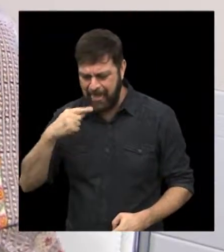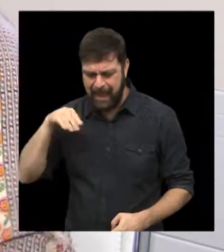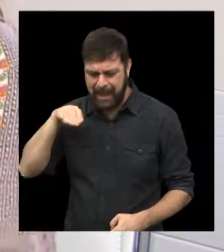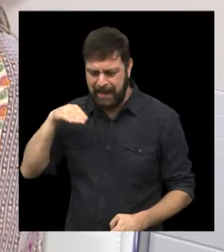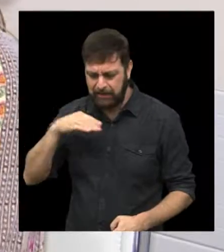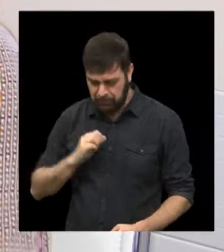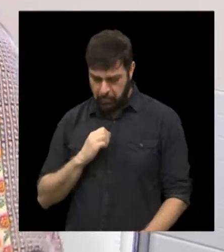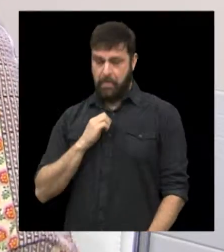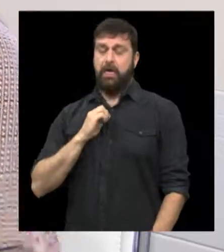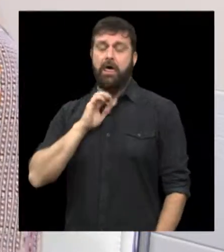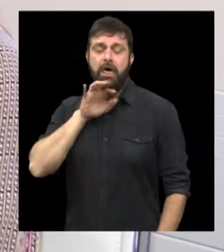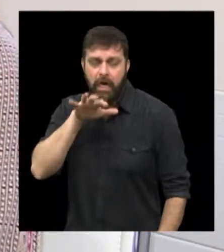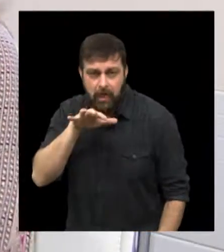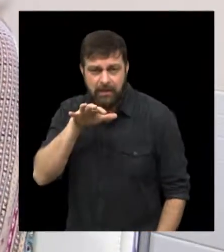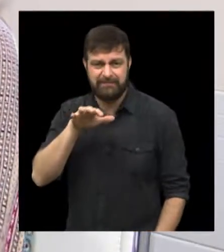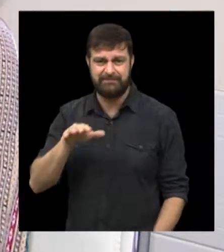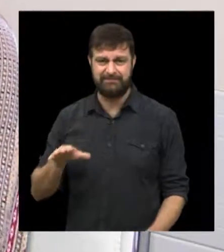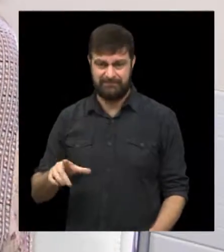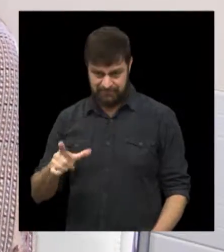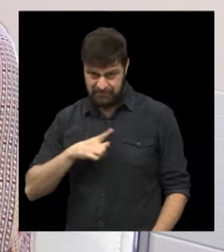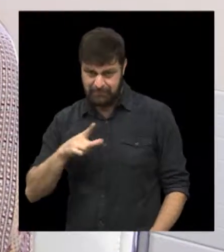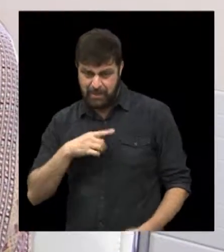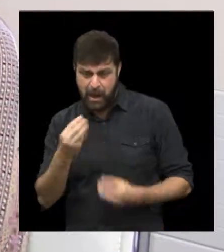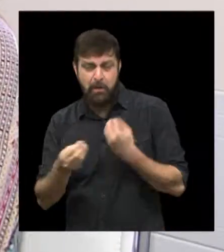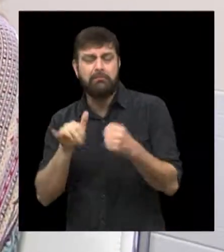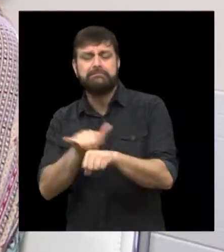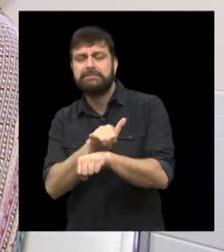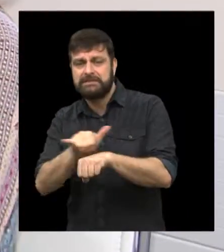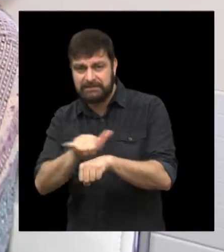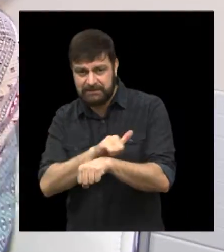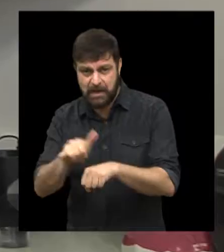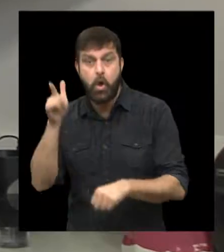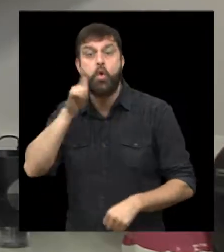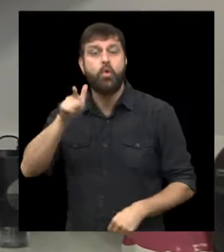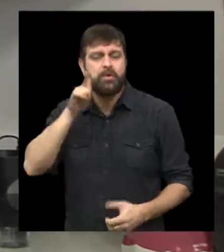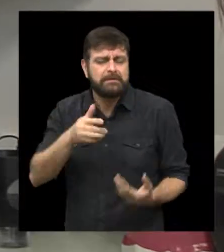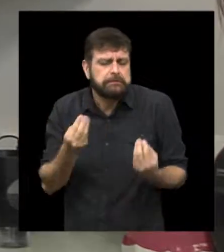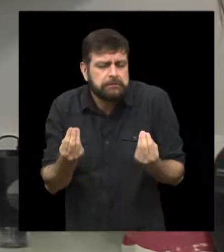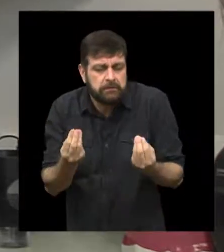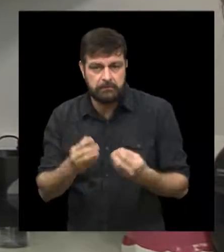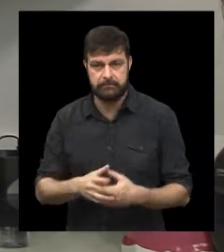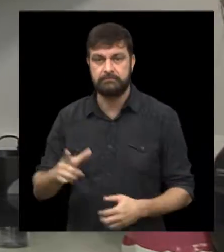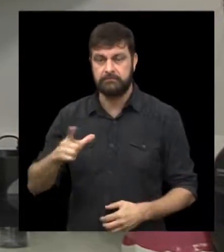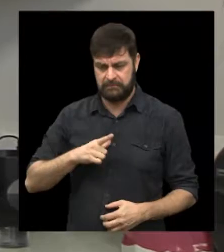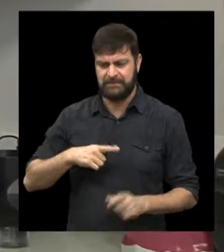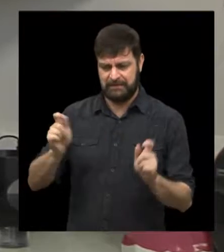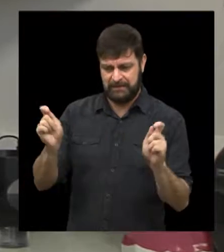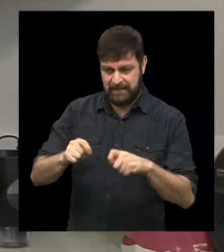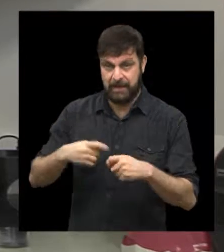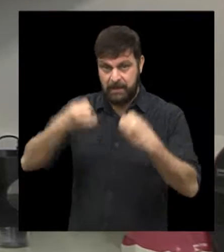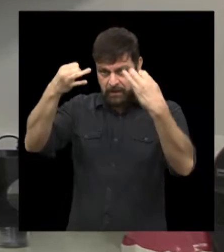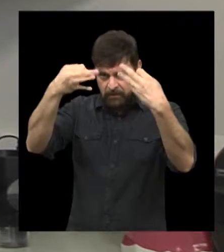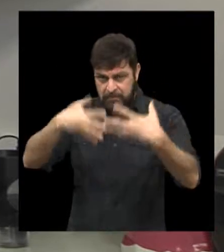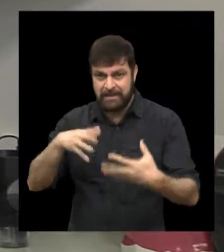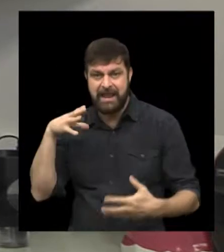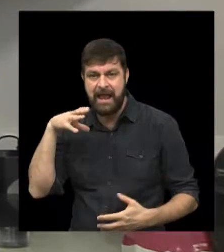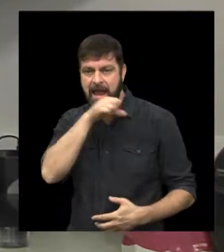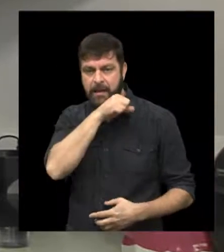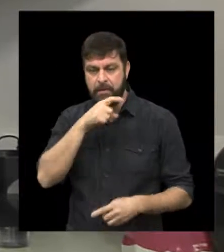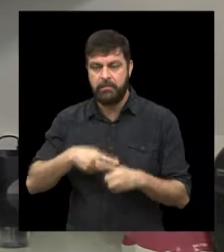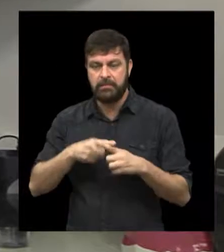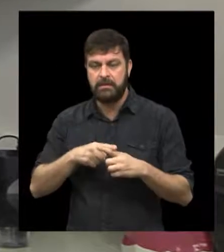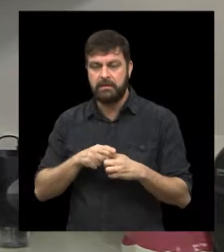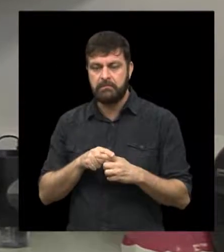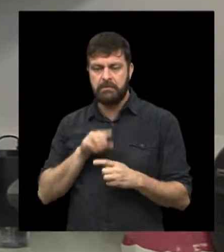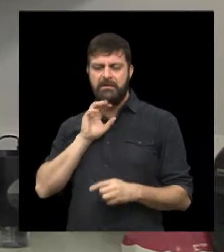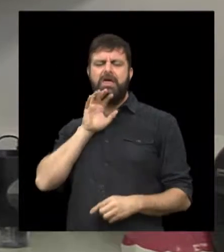porque sentem ânsia daquela, né? Existe algum truque para isso? Sim, existe um truque bem bacana. Na verdade, eu vou explicar rapidamente por que